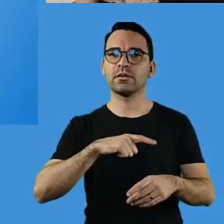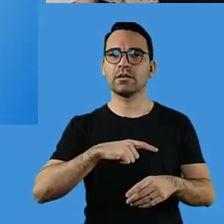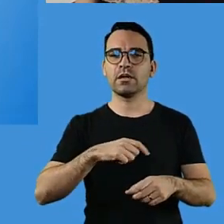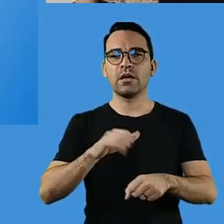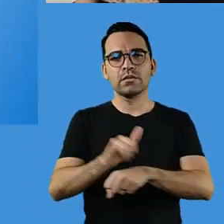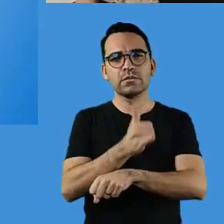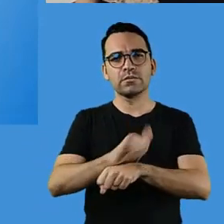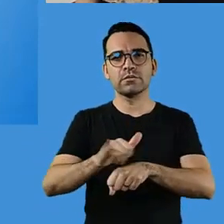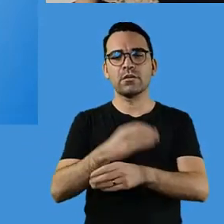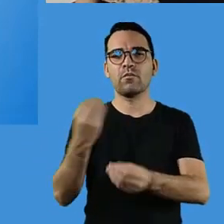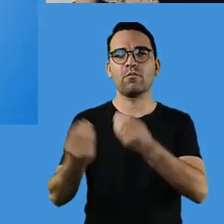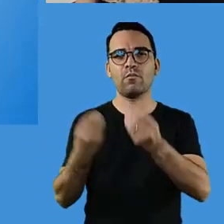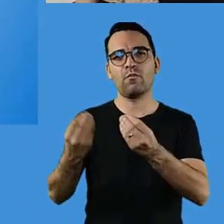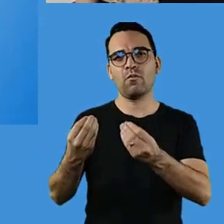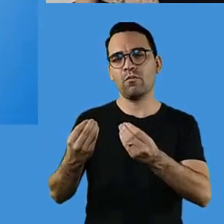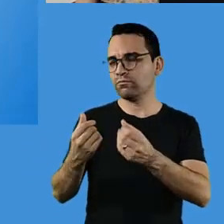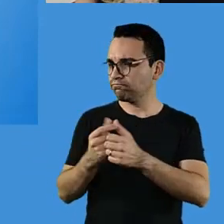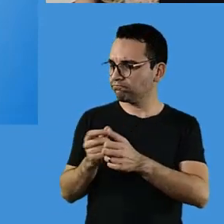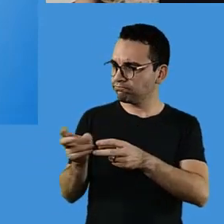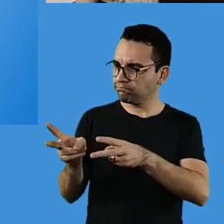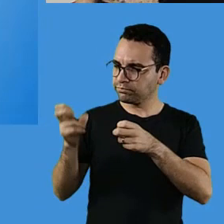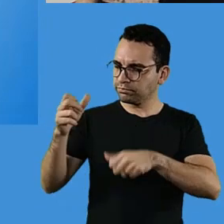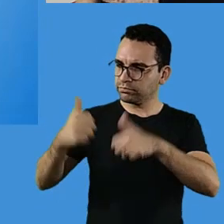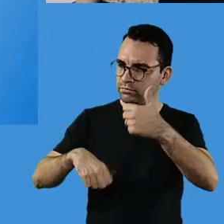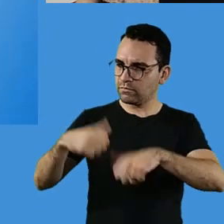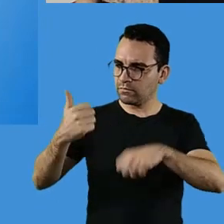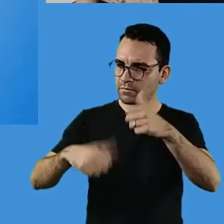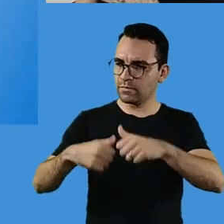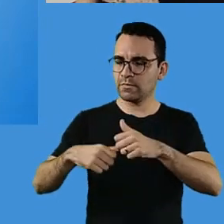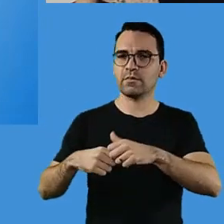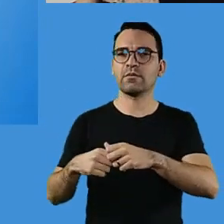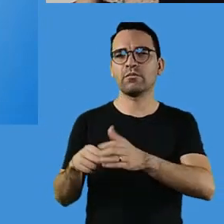aprendizagem relacionada à avaliação diagnóstica.